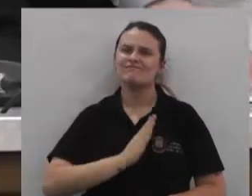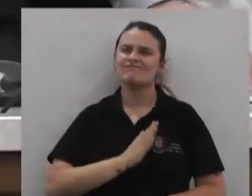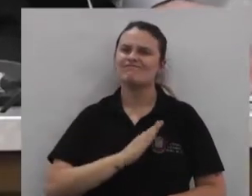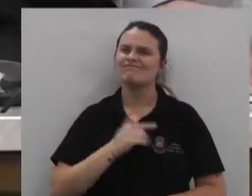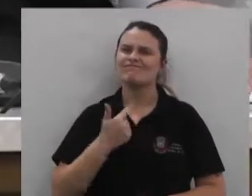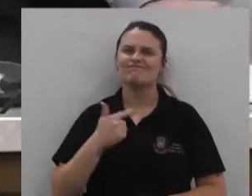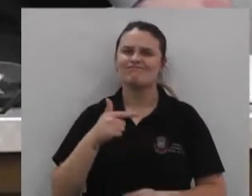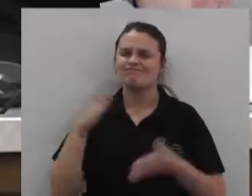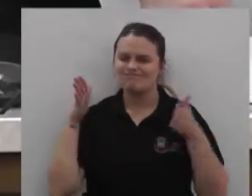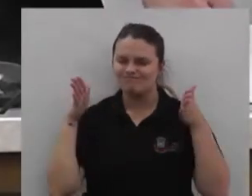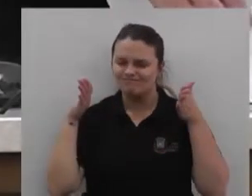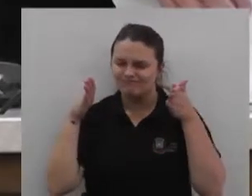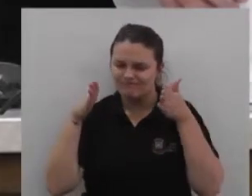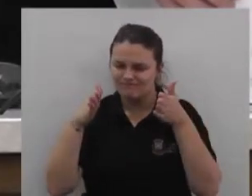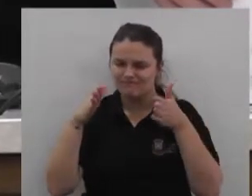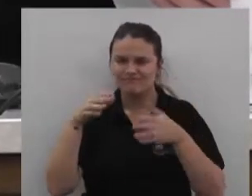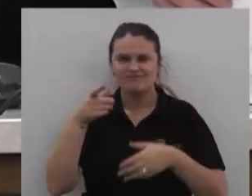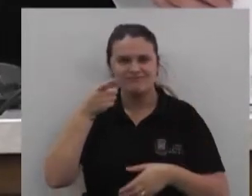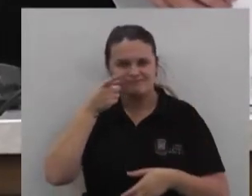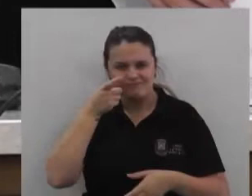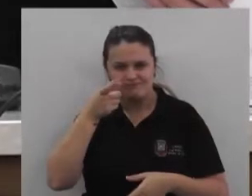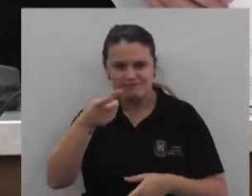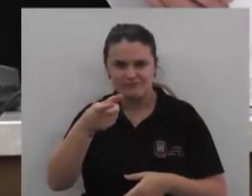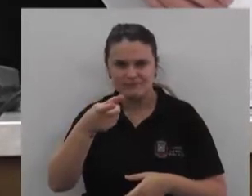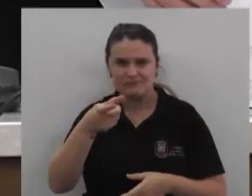Nem meus olhos altaneiros